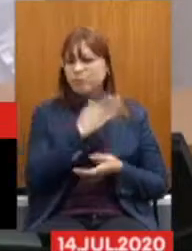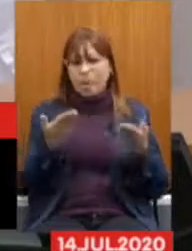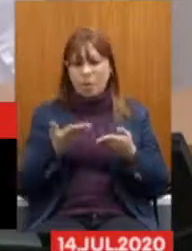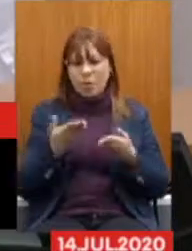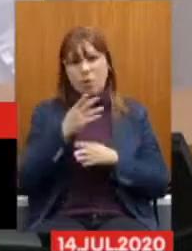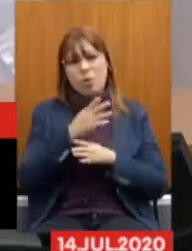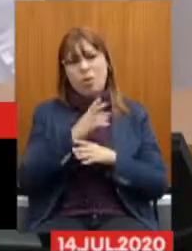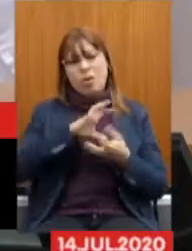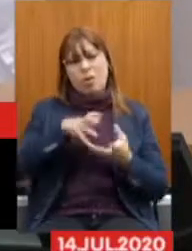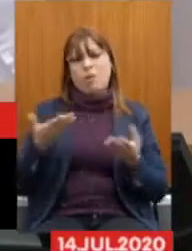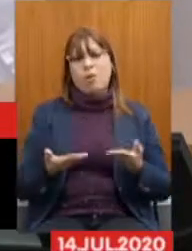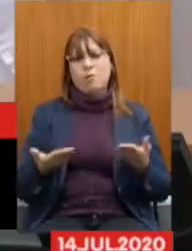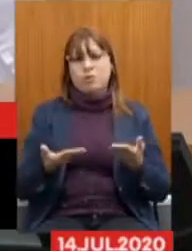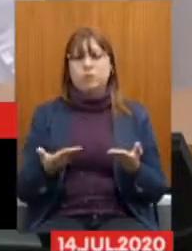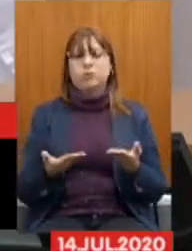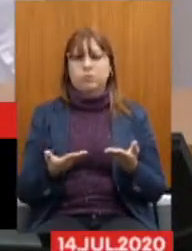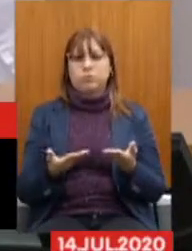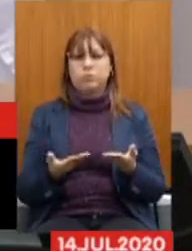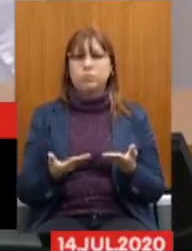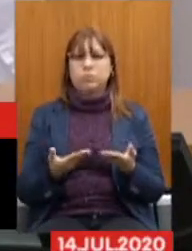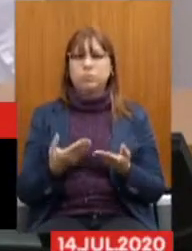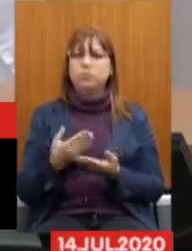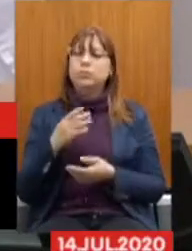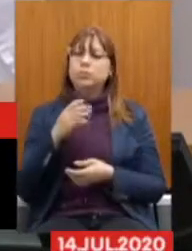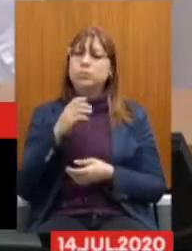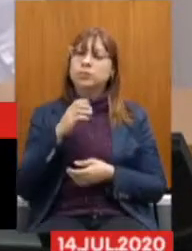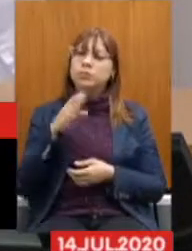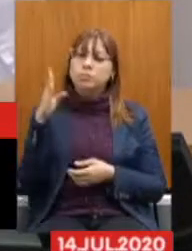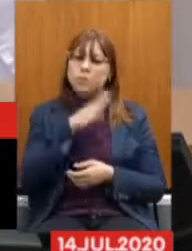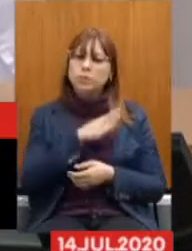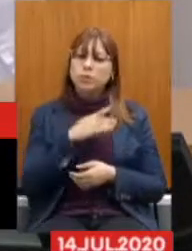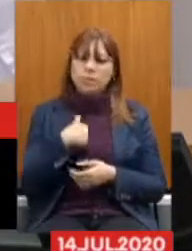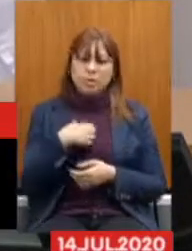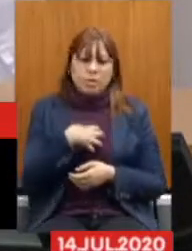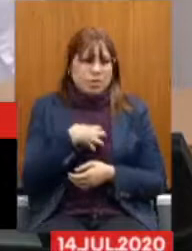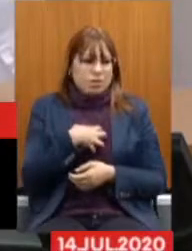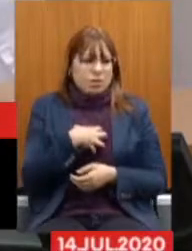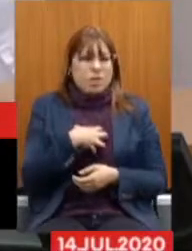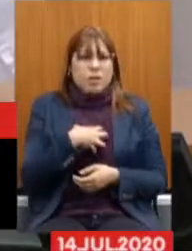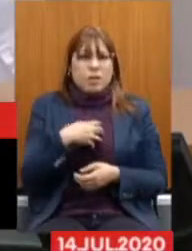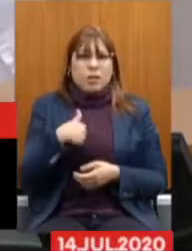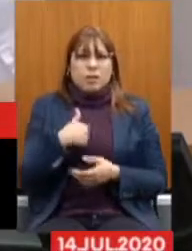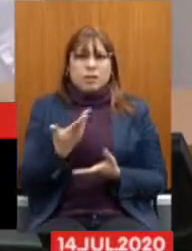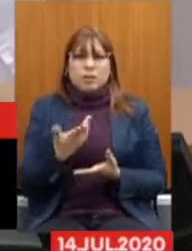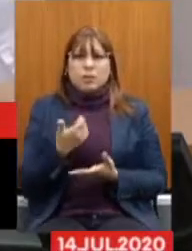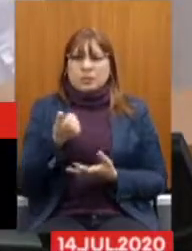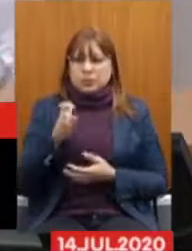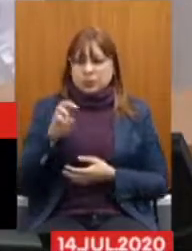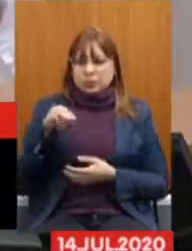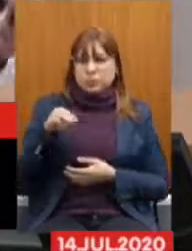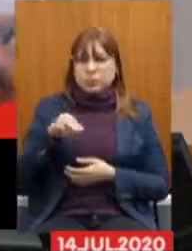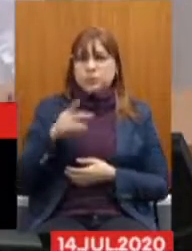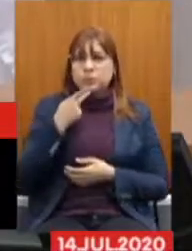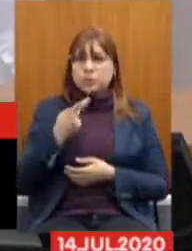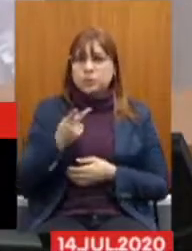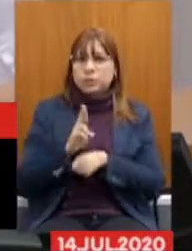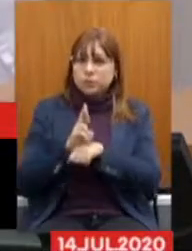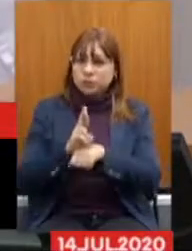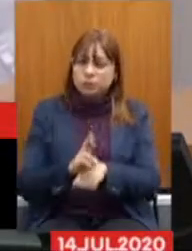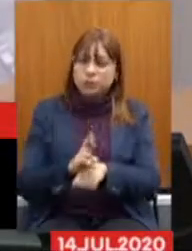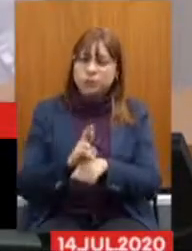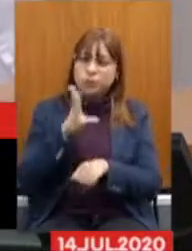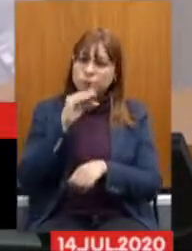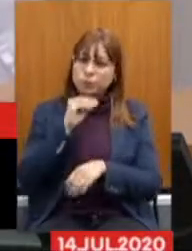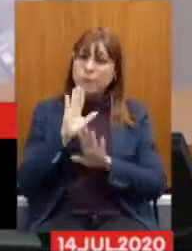reforma agora Para essa casa É uma crueldade Eu não me sinto Eu estou aqui Com meus espaços De 15 minutos Para falar em nome do servidor